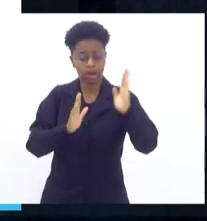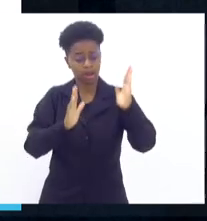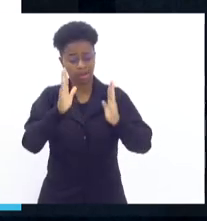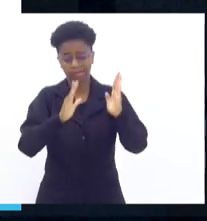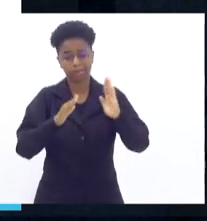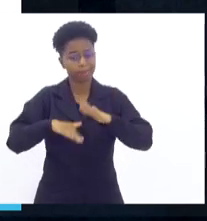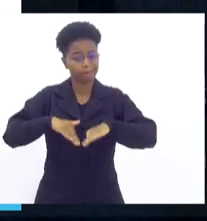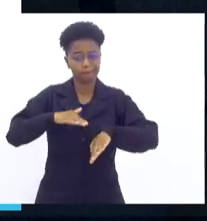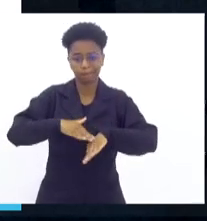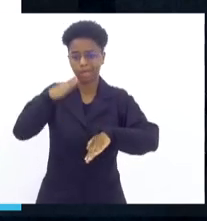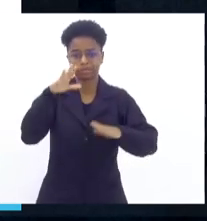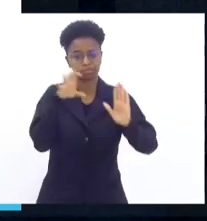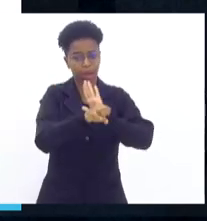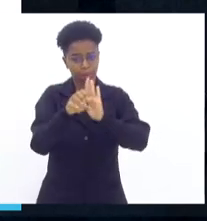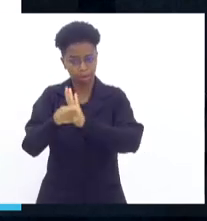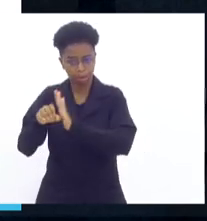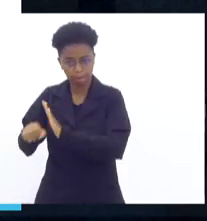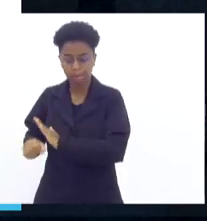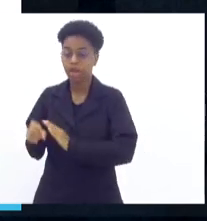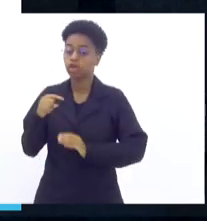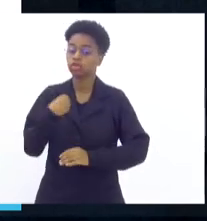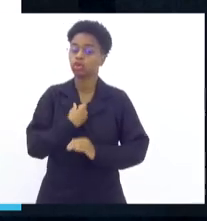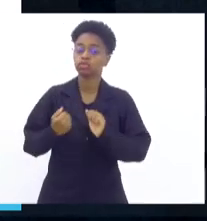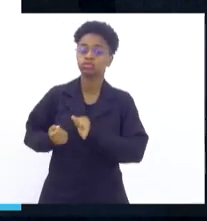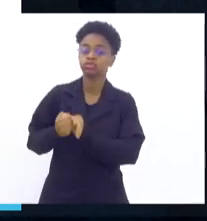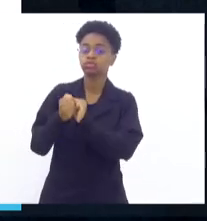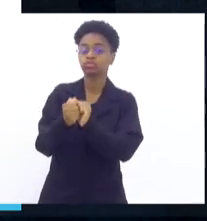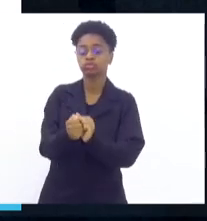de ARP3. A gente tem feito, juntamente,